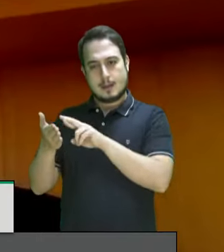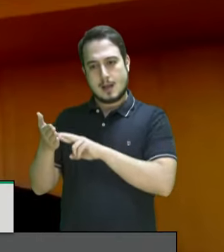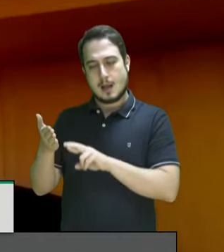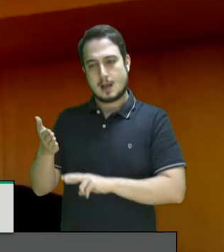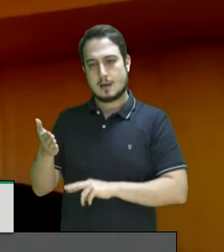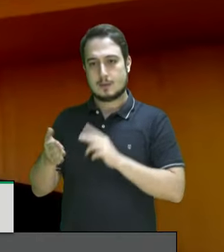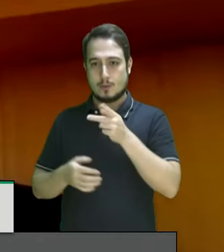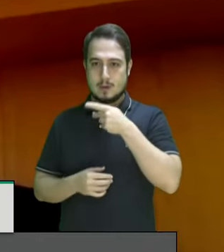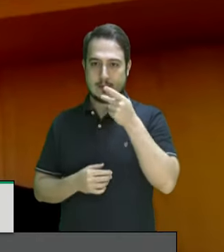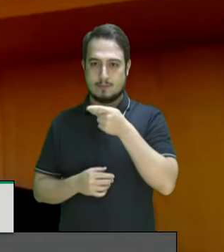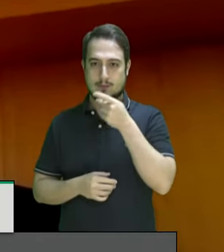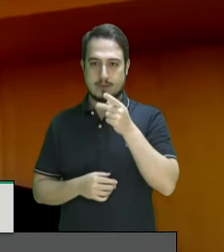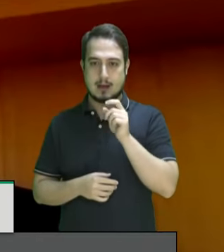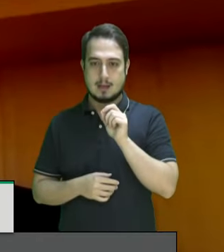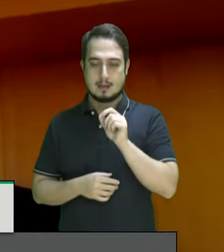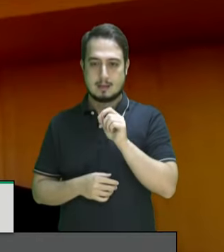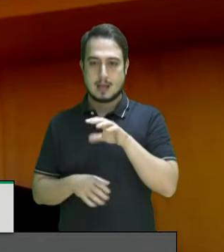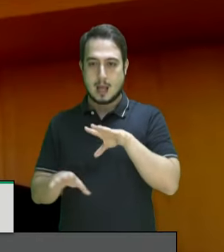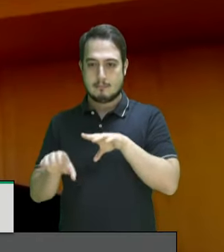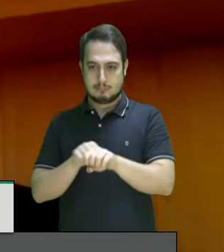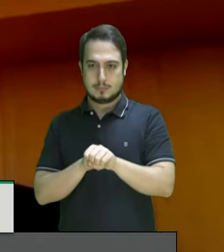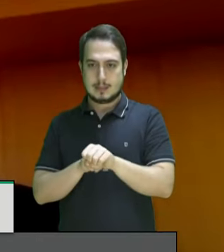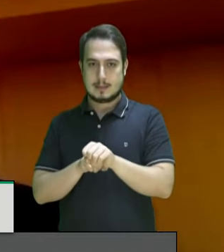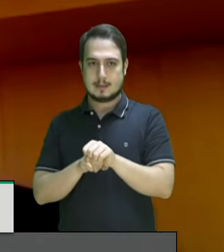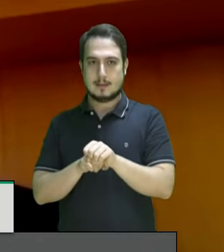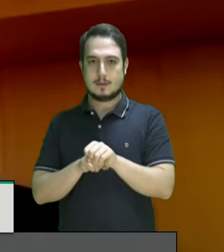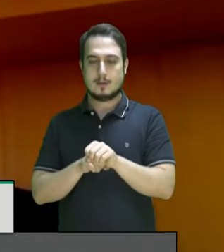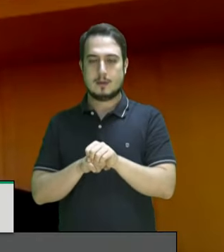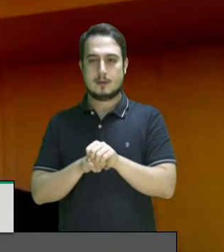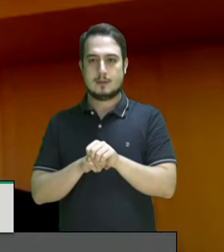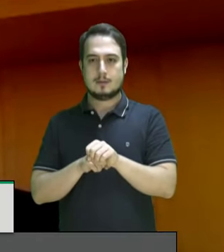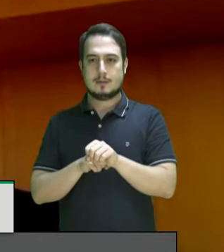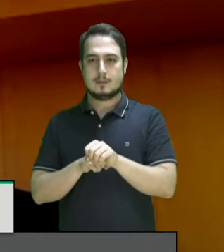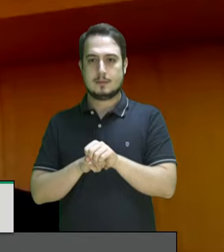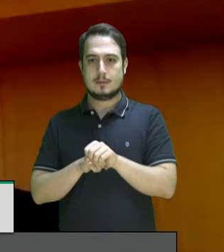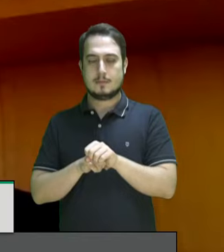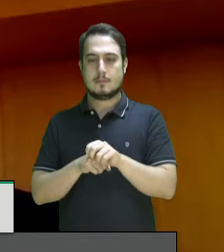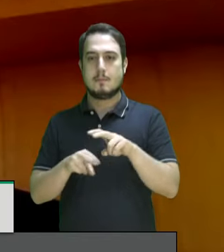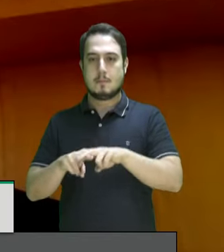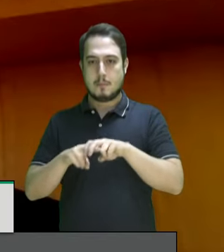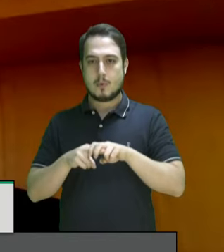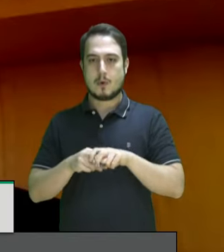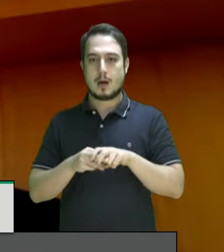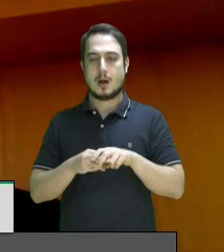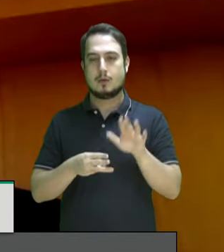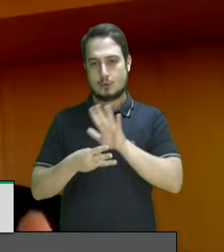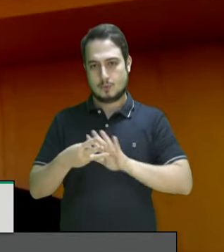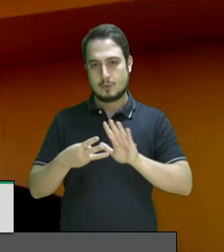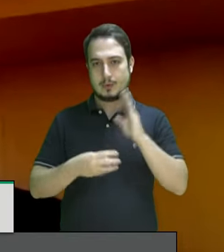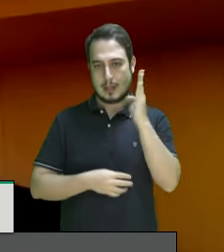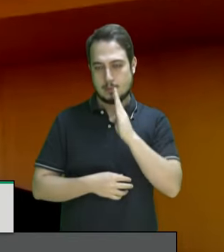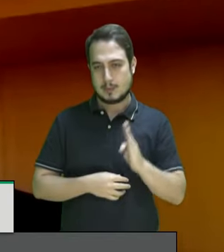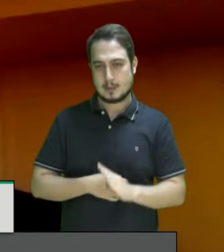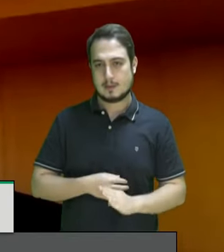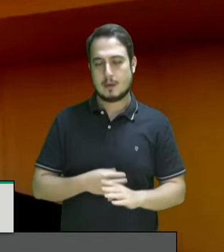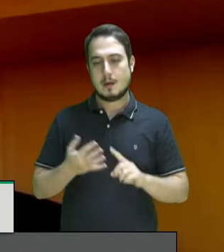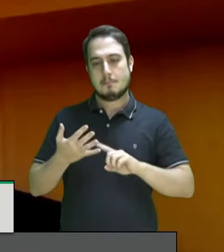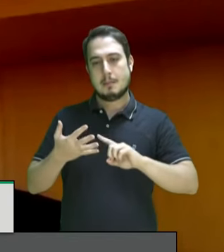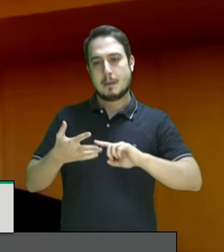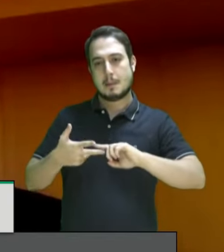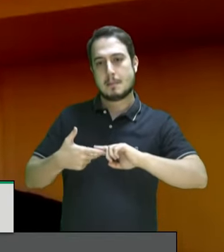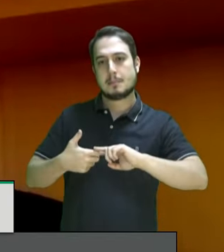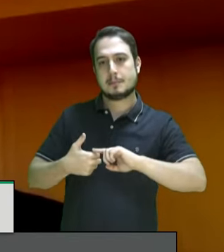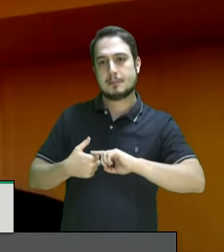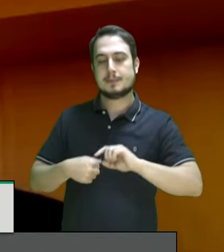trata do caso de execuções sumárias pelo Estado brasileiro inclusive com casos específicos